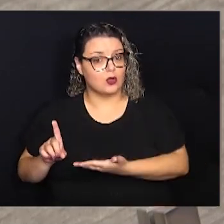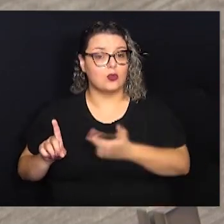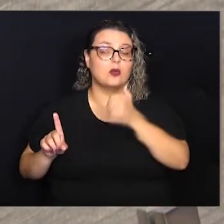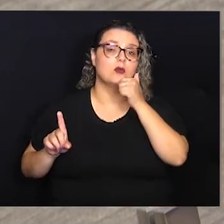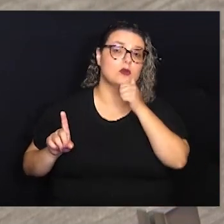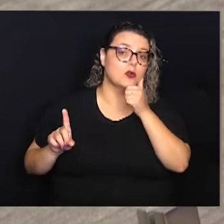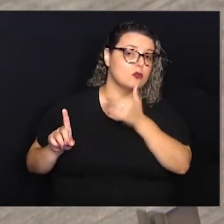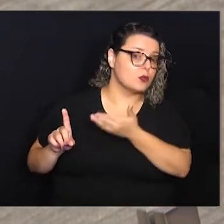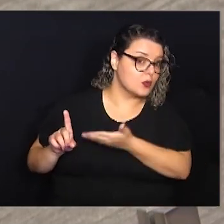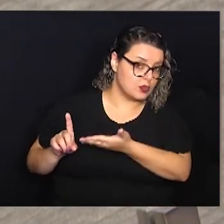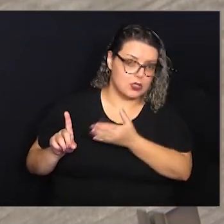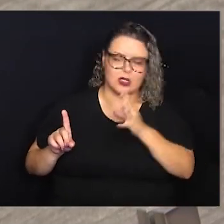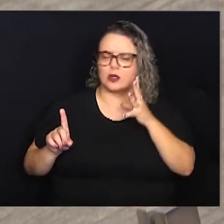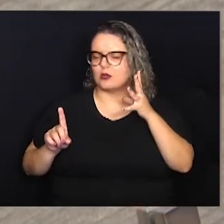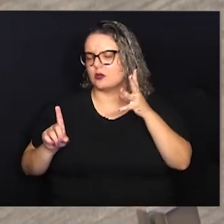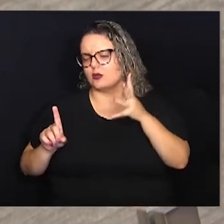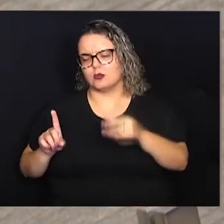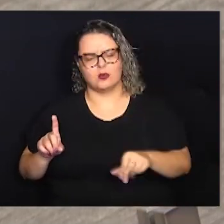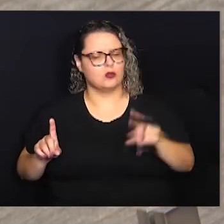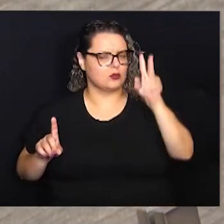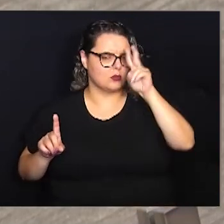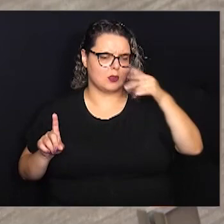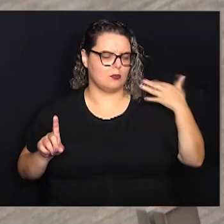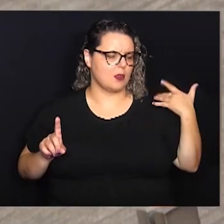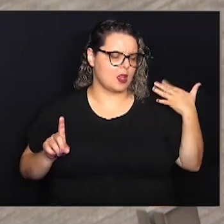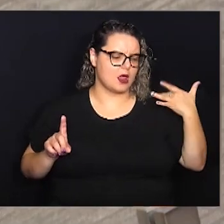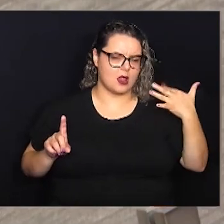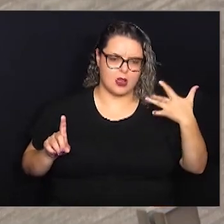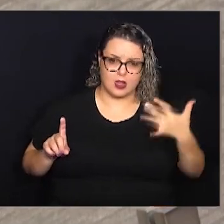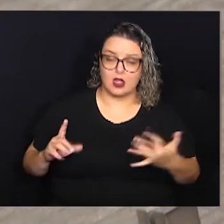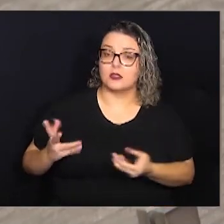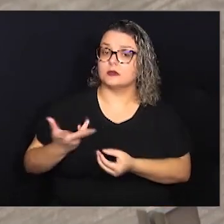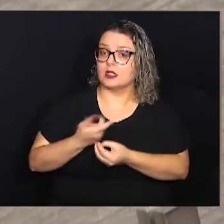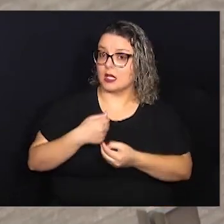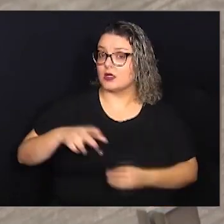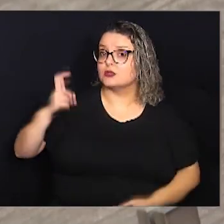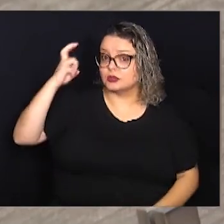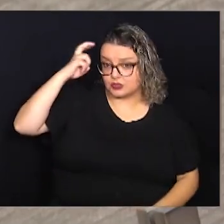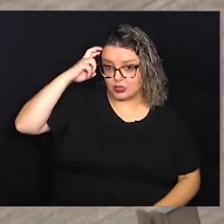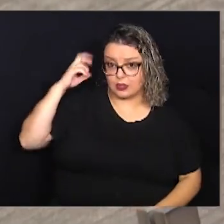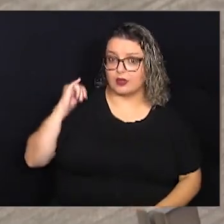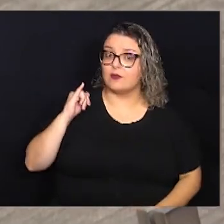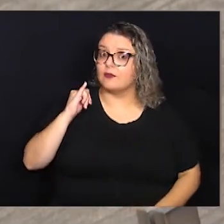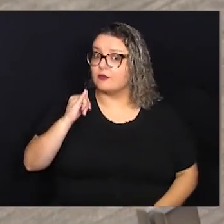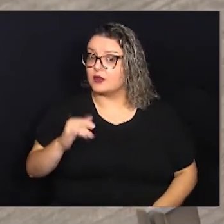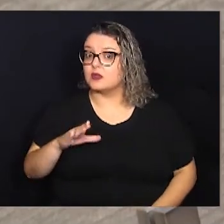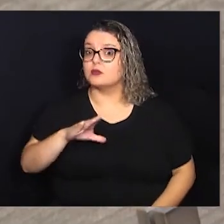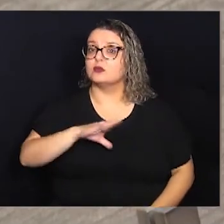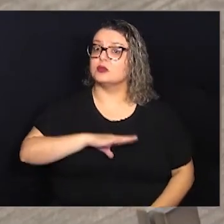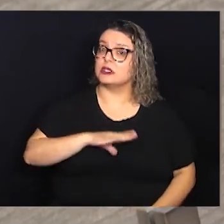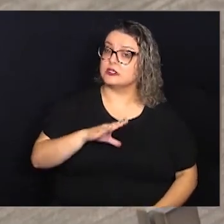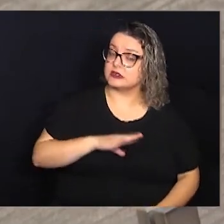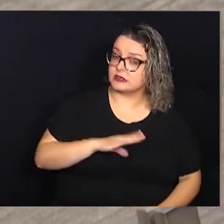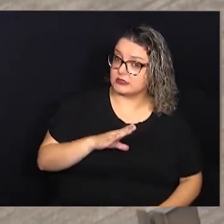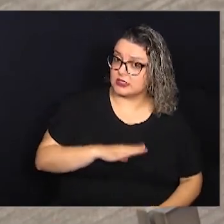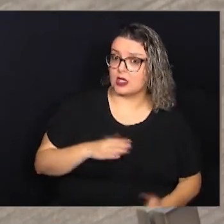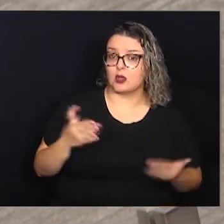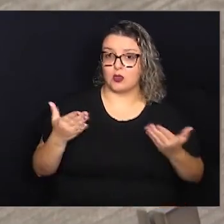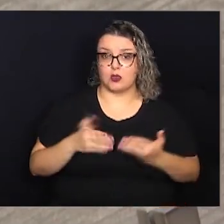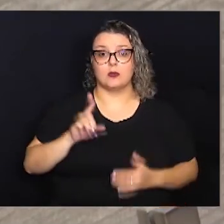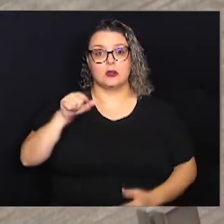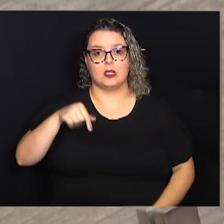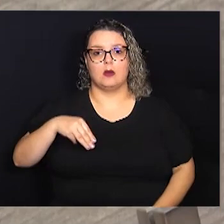homenageando uma mulher que tem toda uma trajetória aqui, principalmente na arte e na cultura. A gente está falando de uma cidade